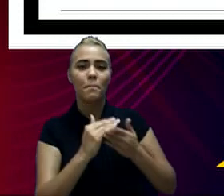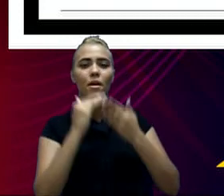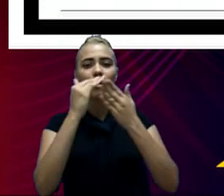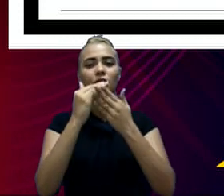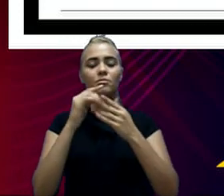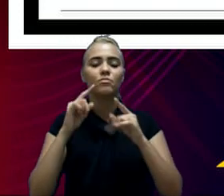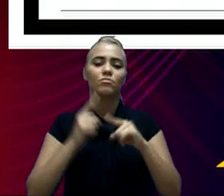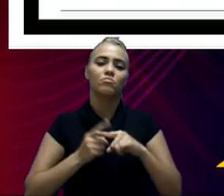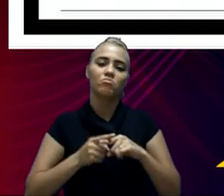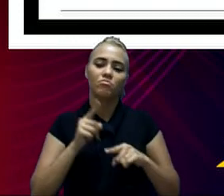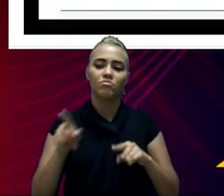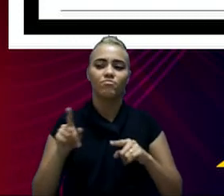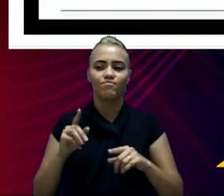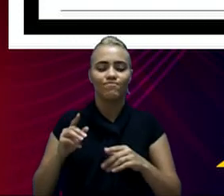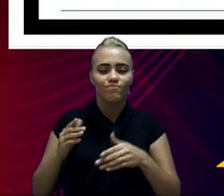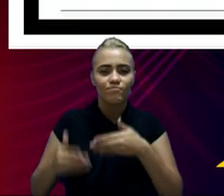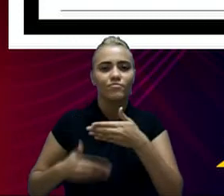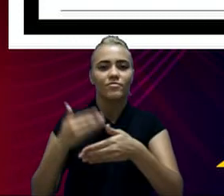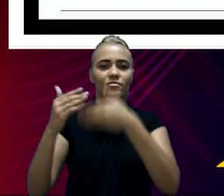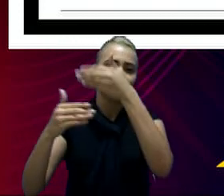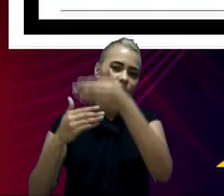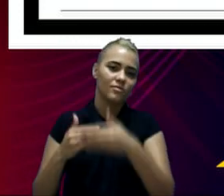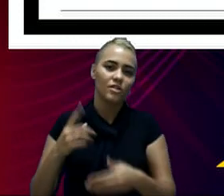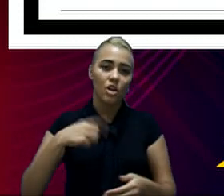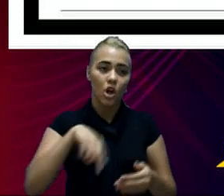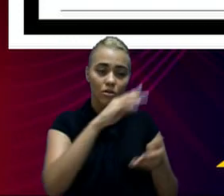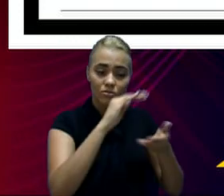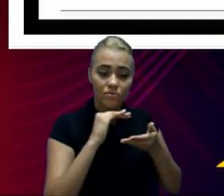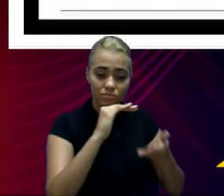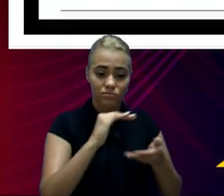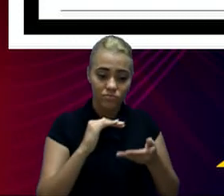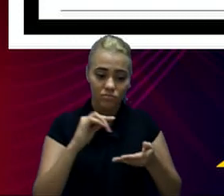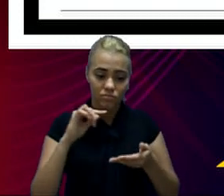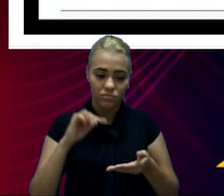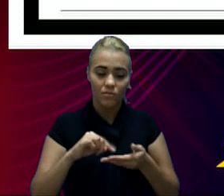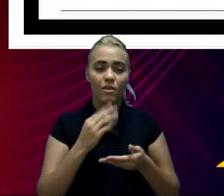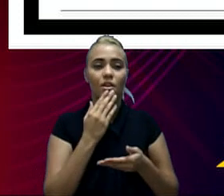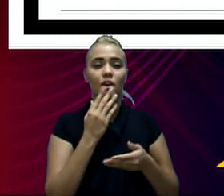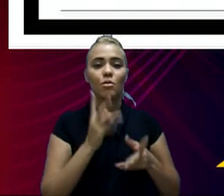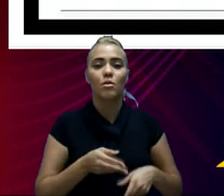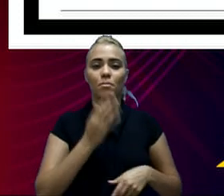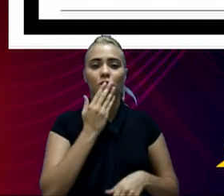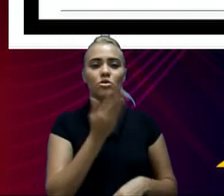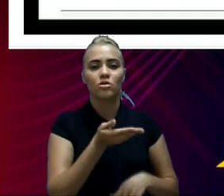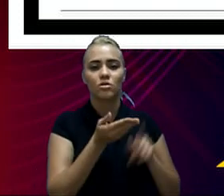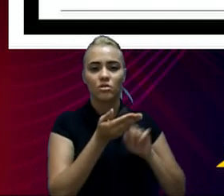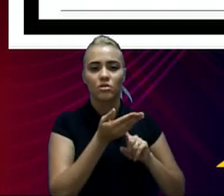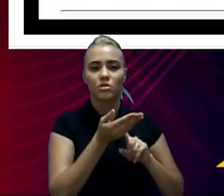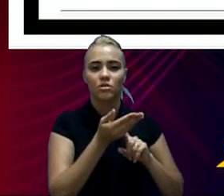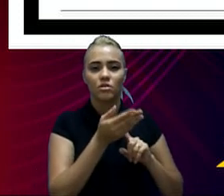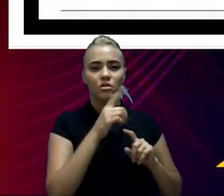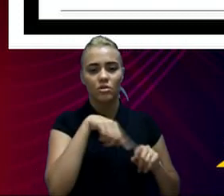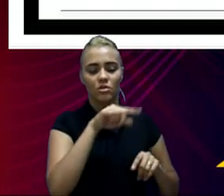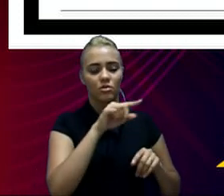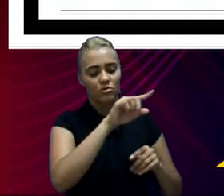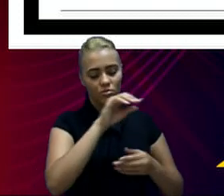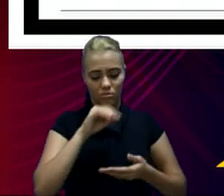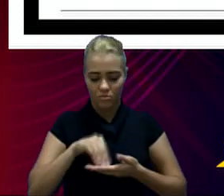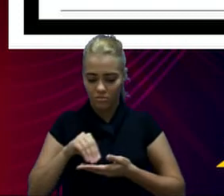operações. À medida que os recursos são recebidos, são considerados como devidos, eles são lançados, são inscritos